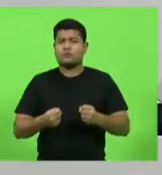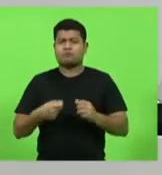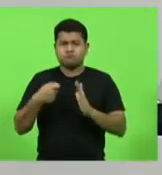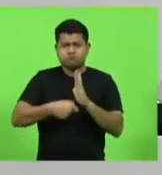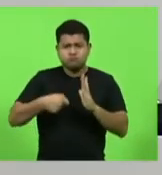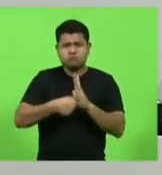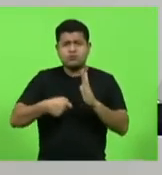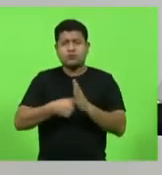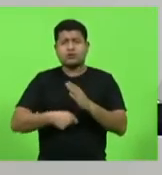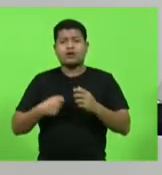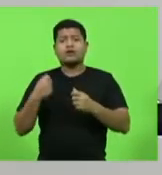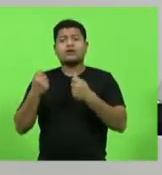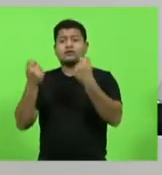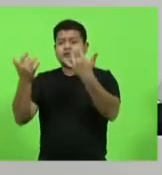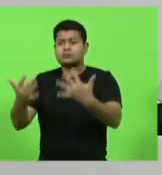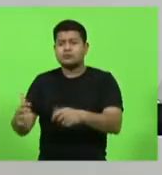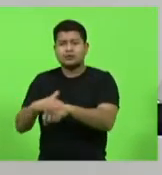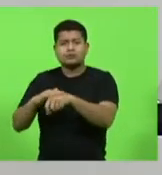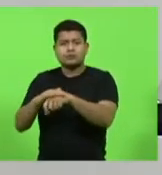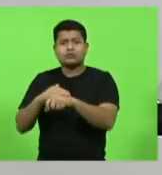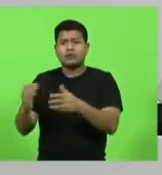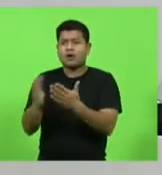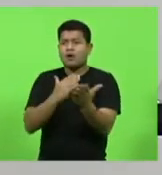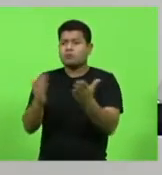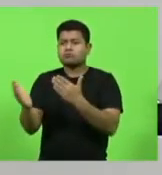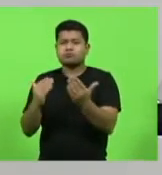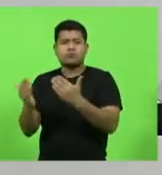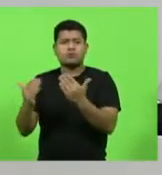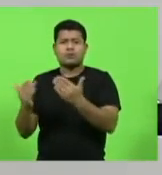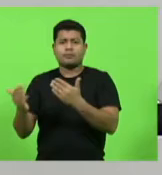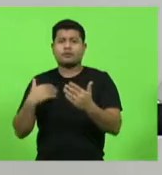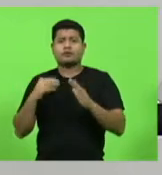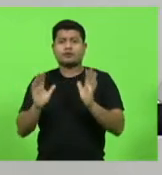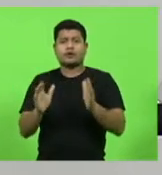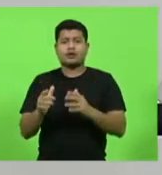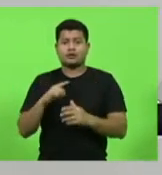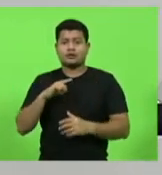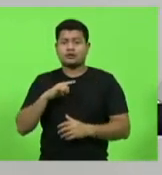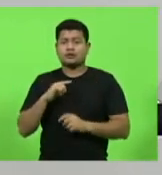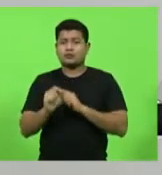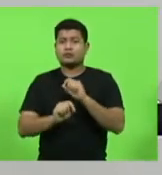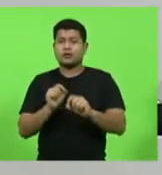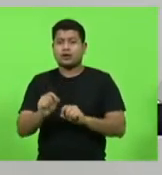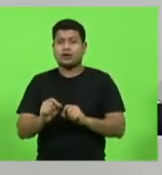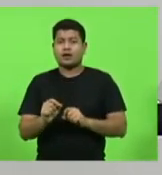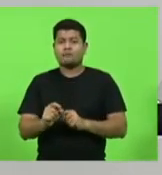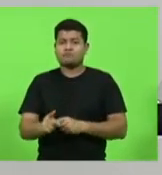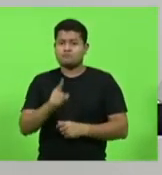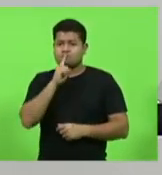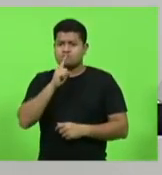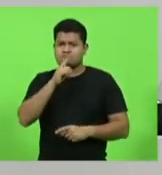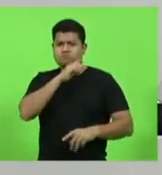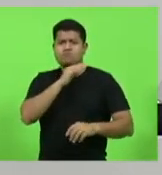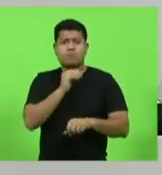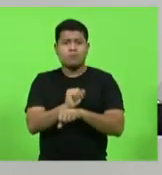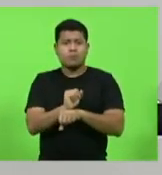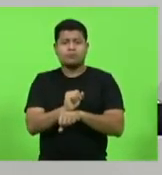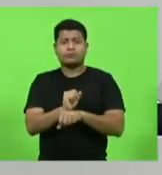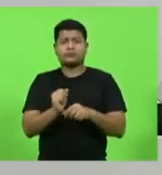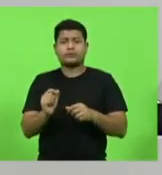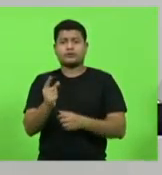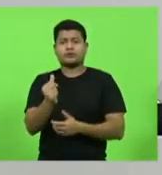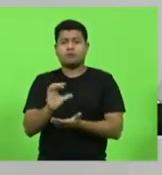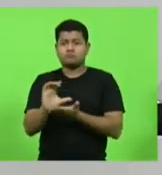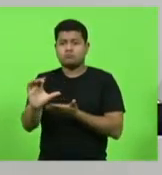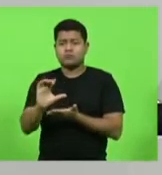pessoas explicando a necessidade disso, nós já estamos tendo cesseado alguns direitos de repasse que não vão acontecer devido ao fato de que não